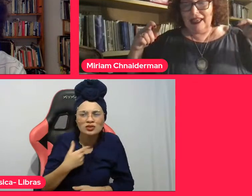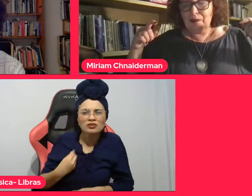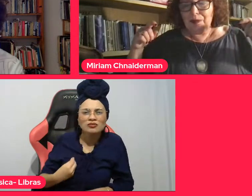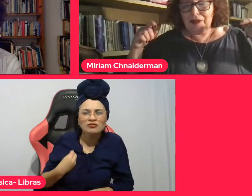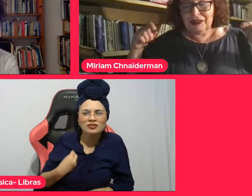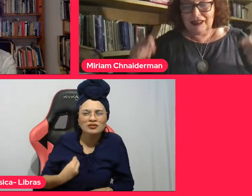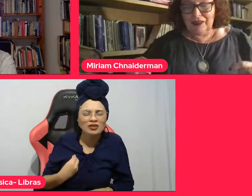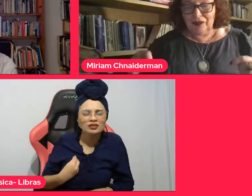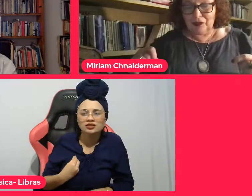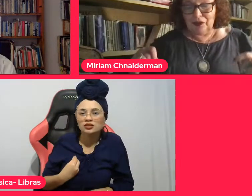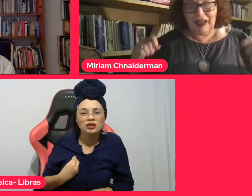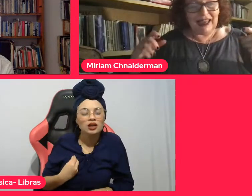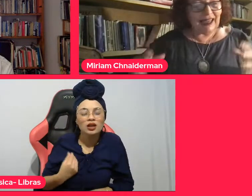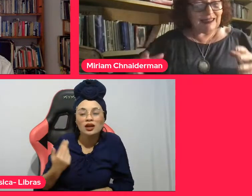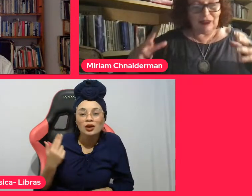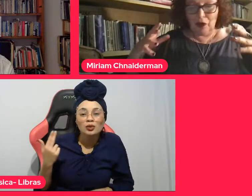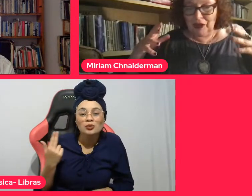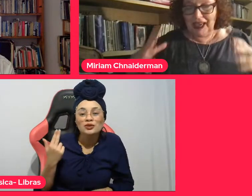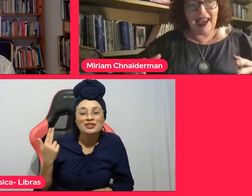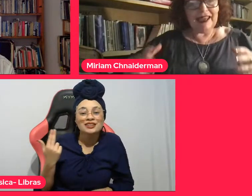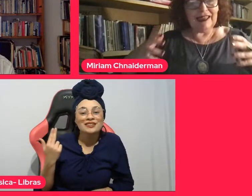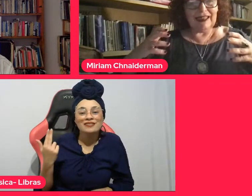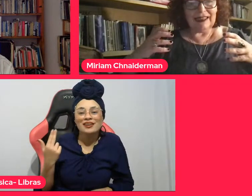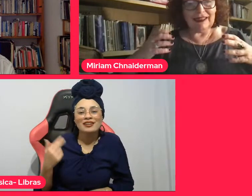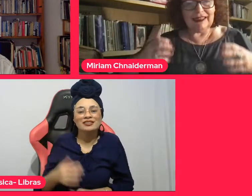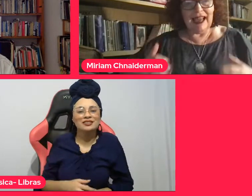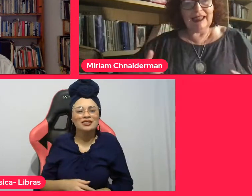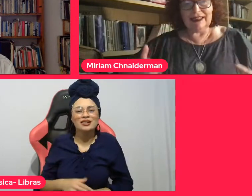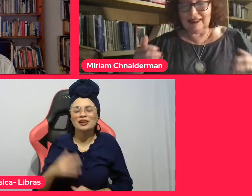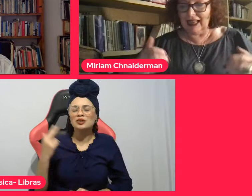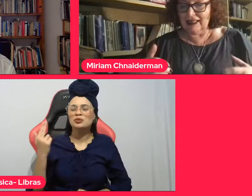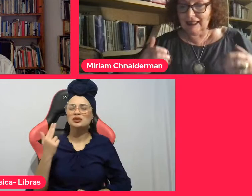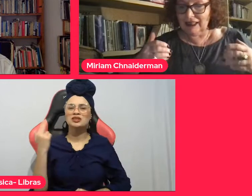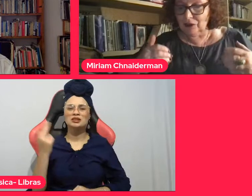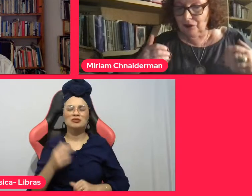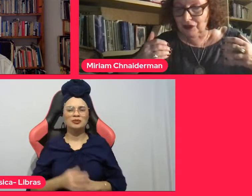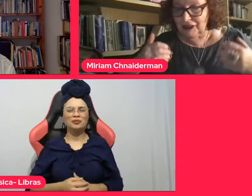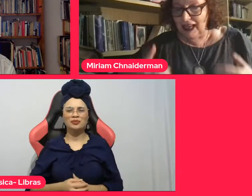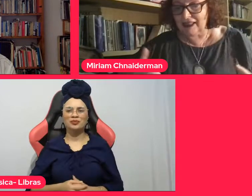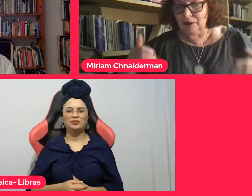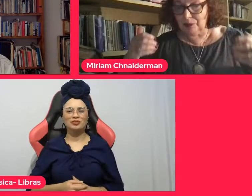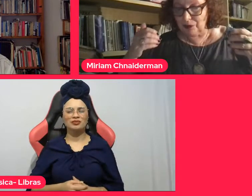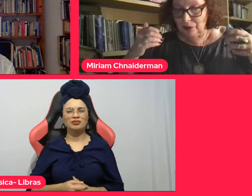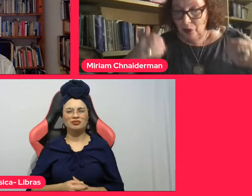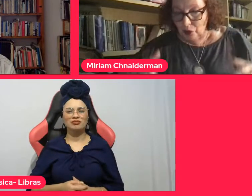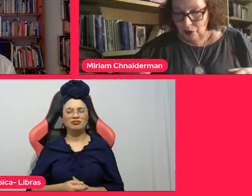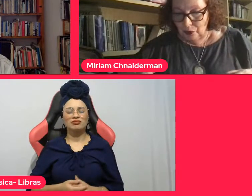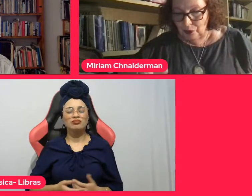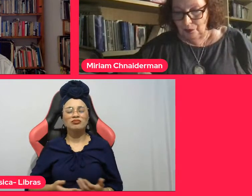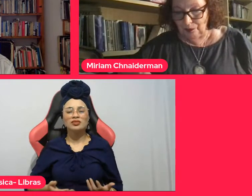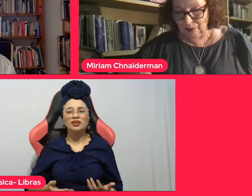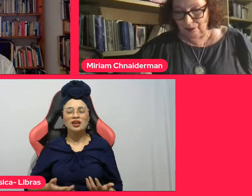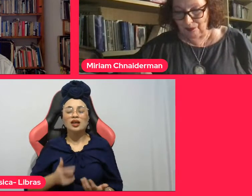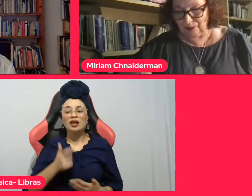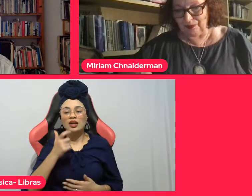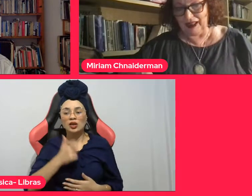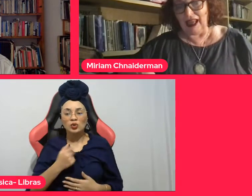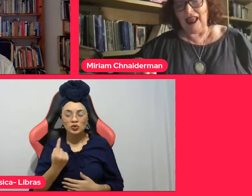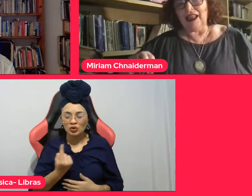é impossível falar de qualquer identidade se essa não for dada por um outro.